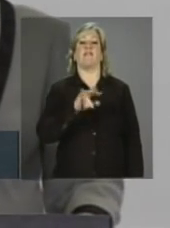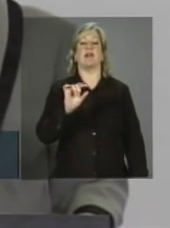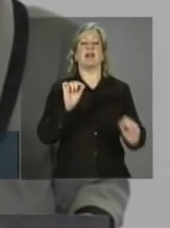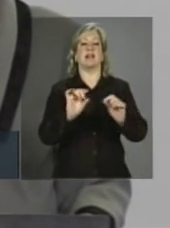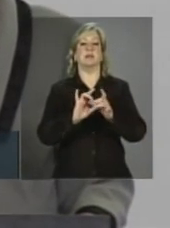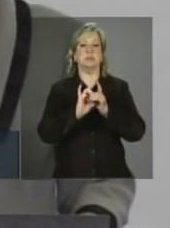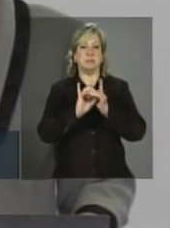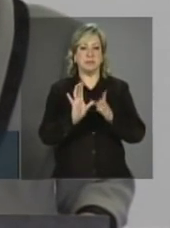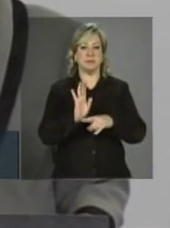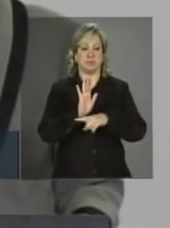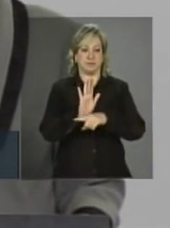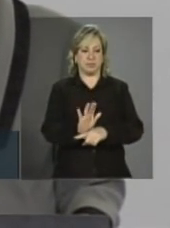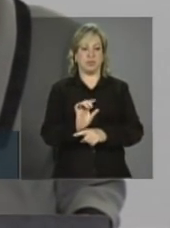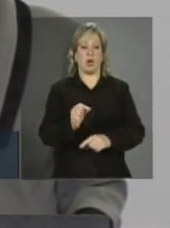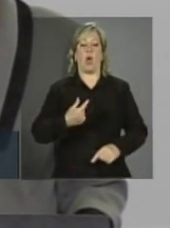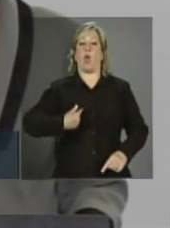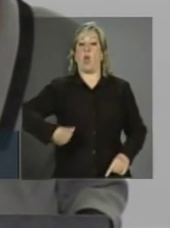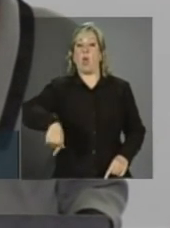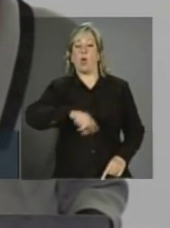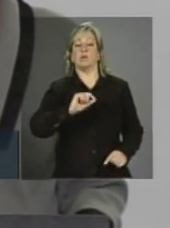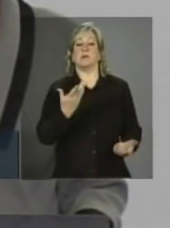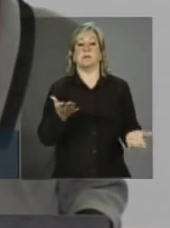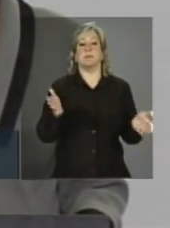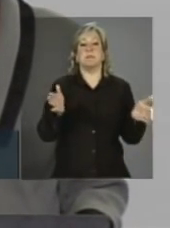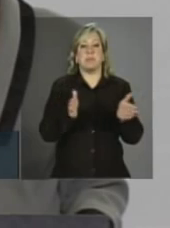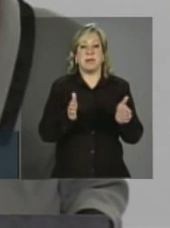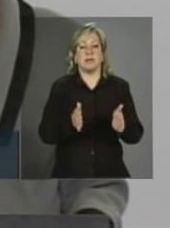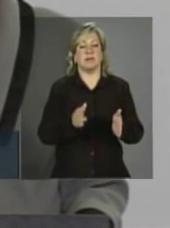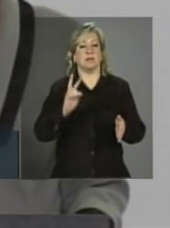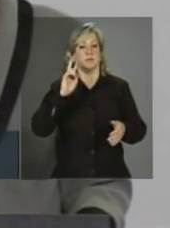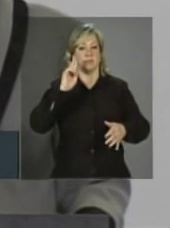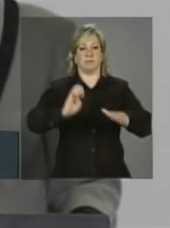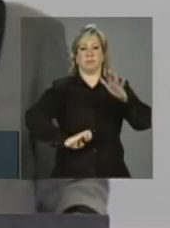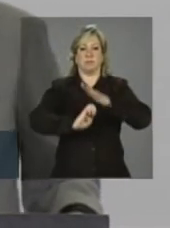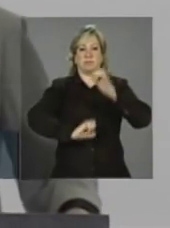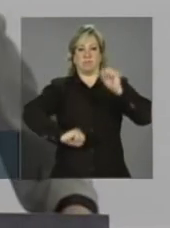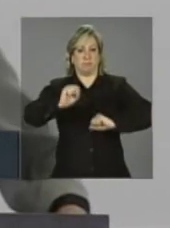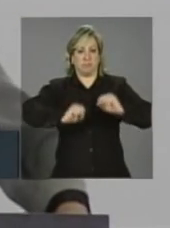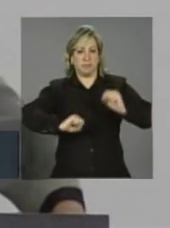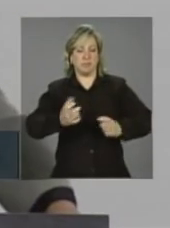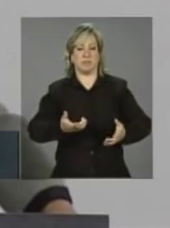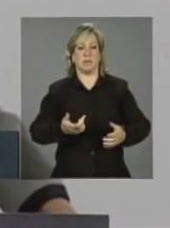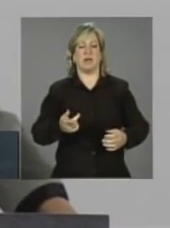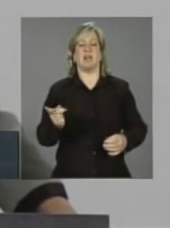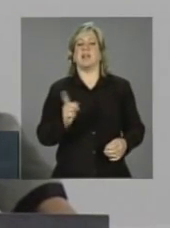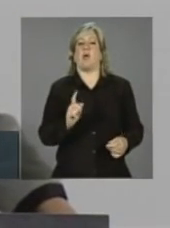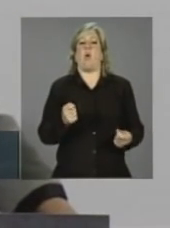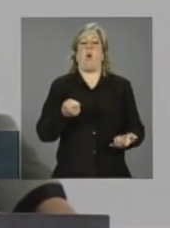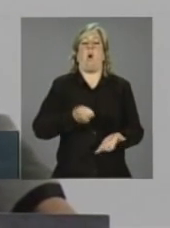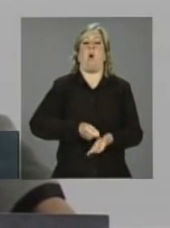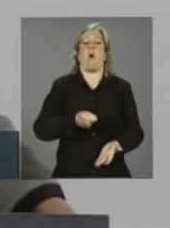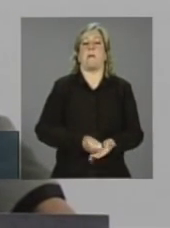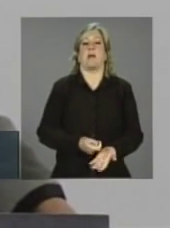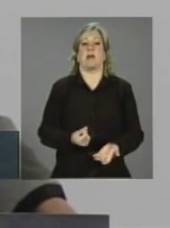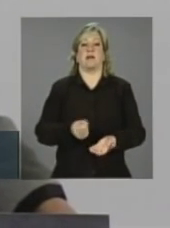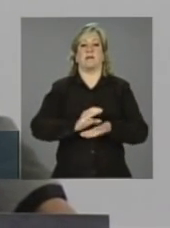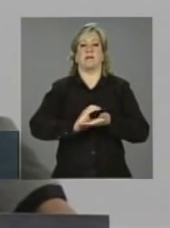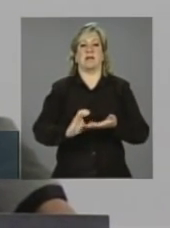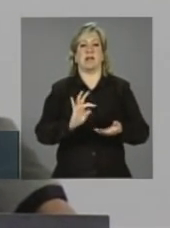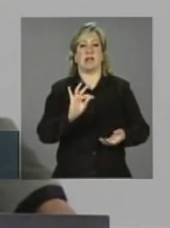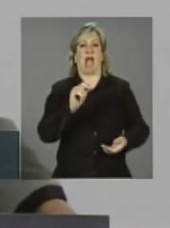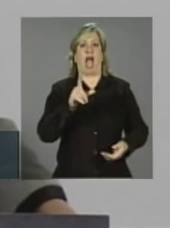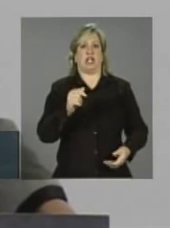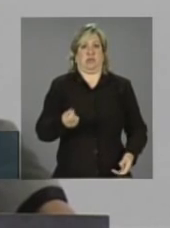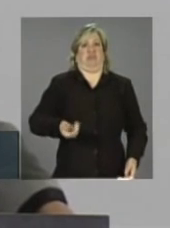que os nossos pequenos empreendedores não sejam obrigados a se financiar com taxas